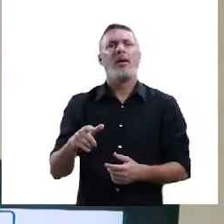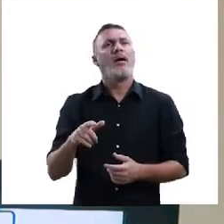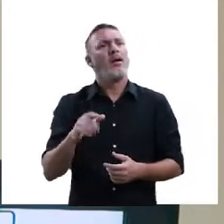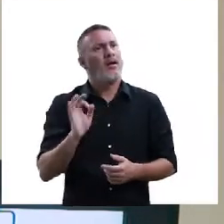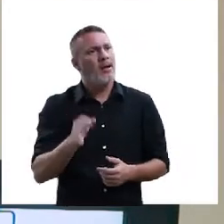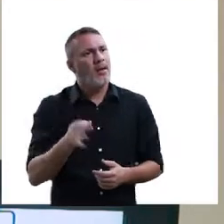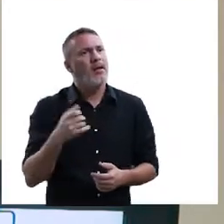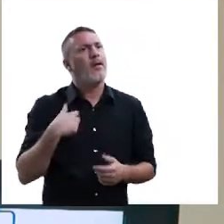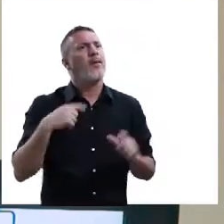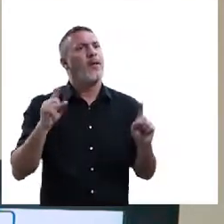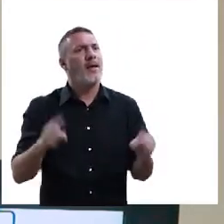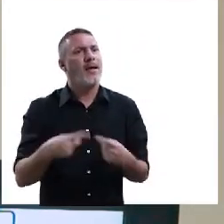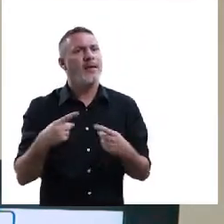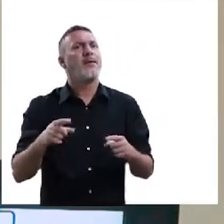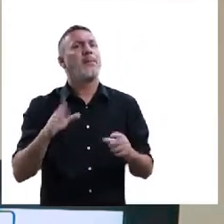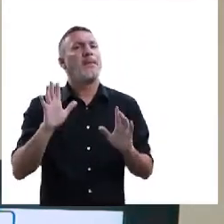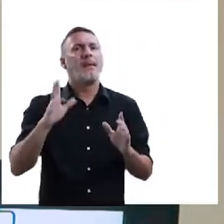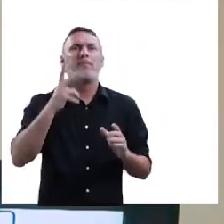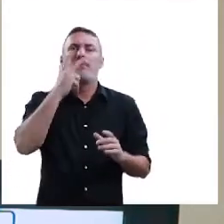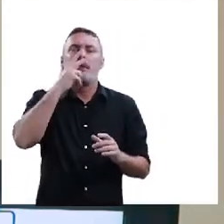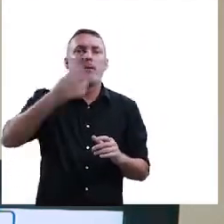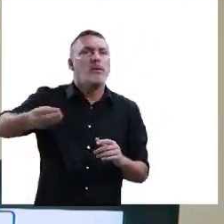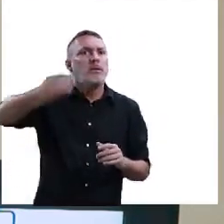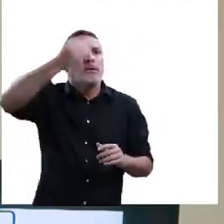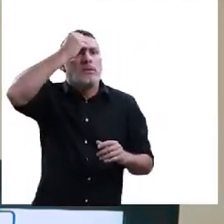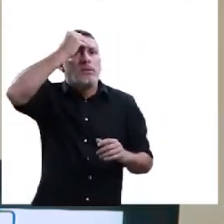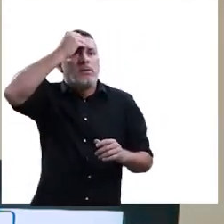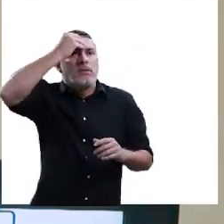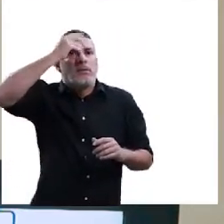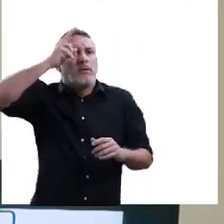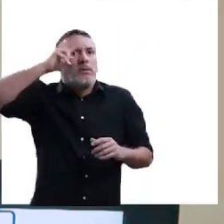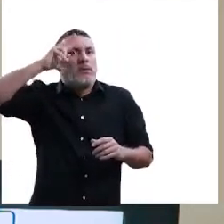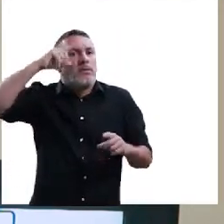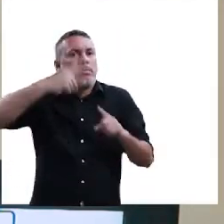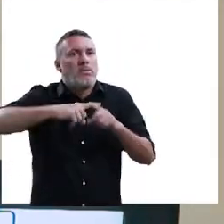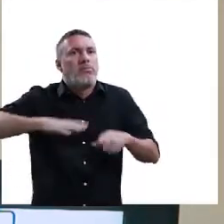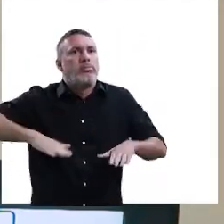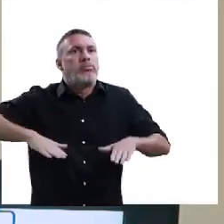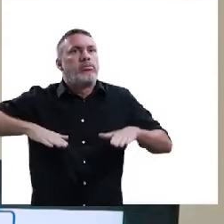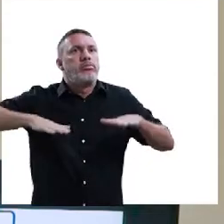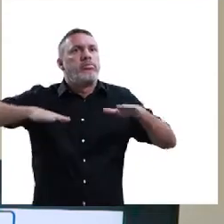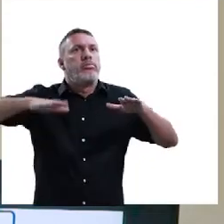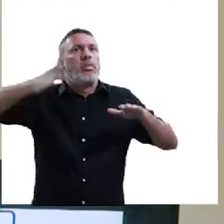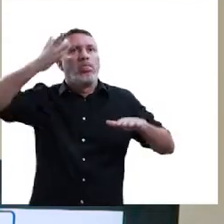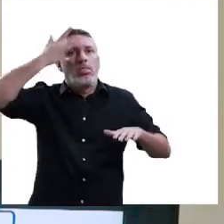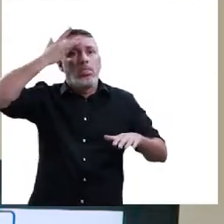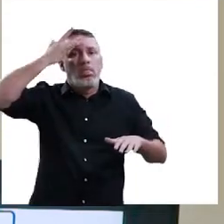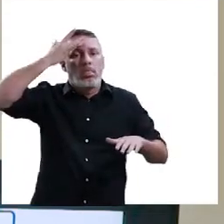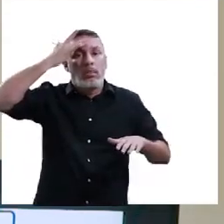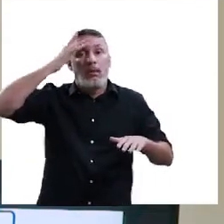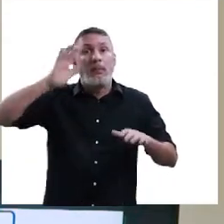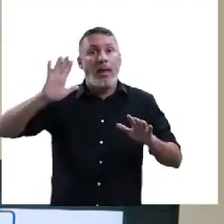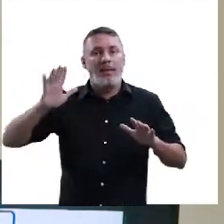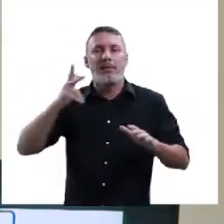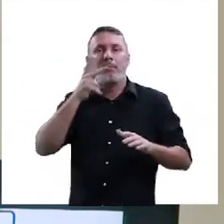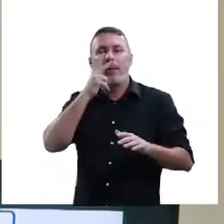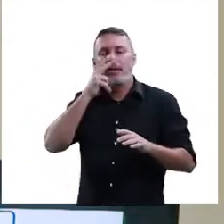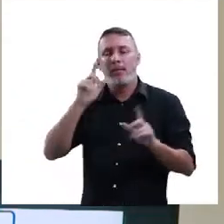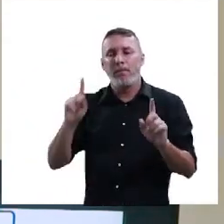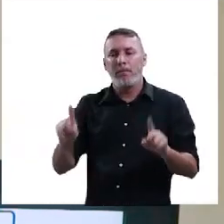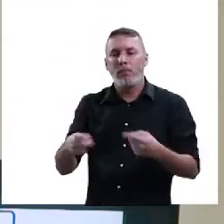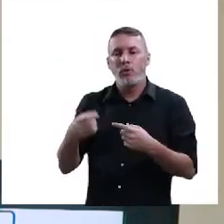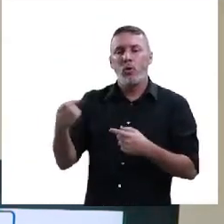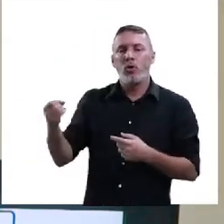essa música, mas a outra está impregnada na minha vida, eu não consigo cantar essa sem pensar na outra. Mas essa, ela veio em resposta.